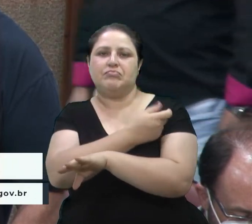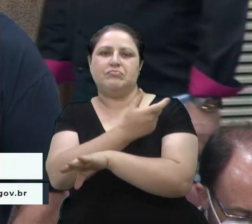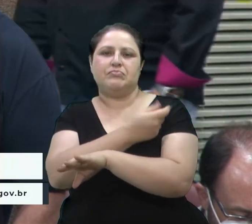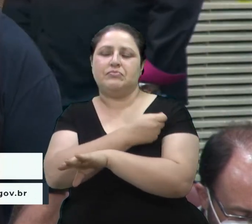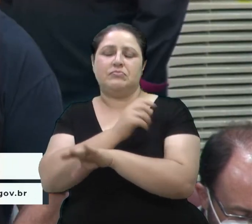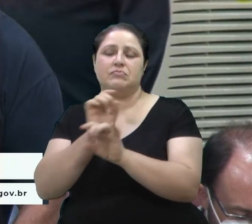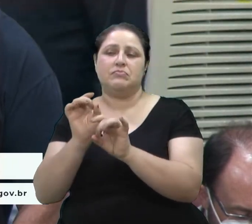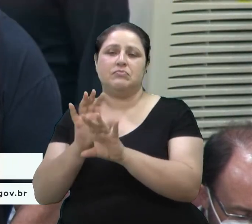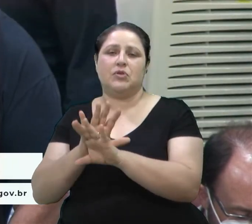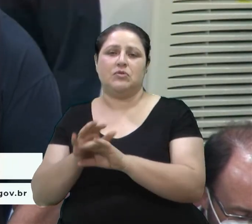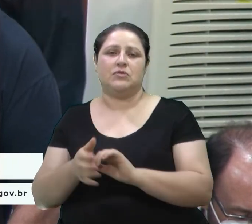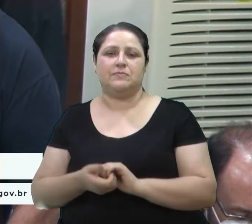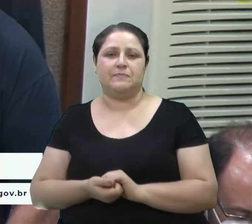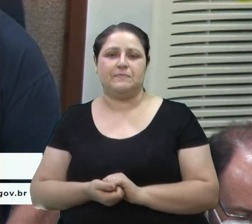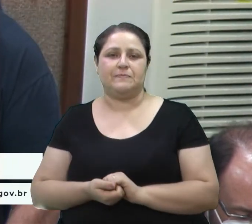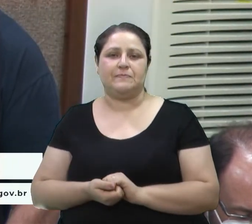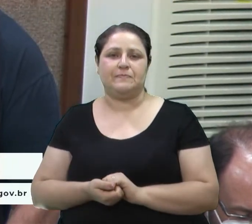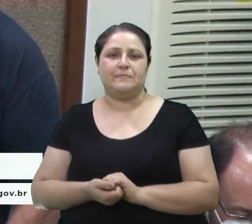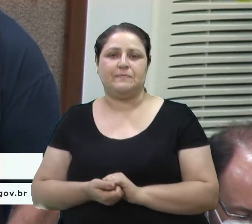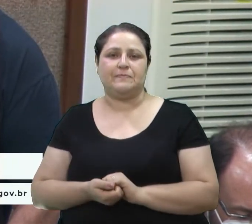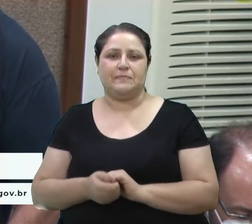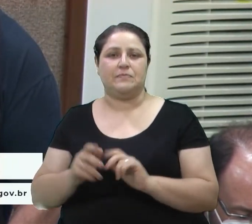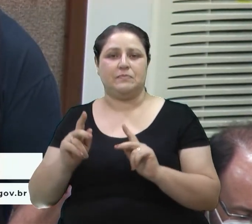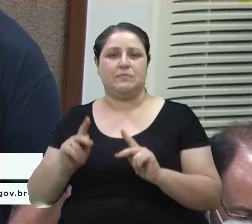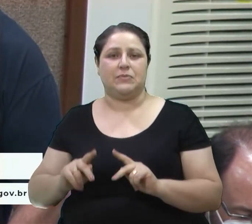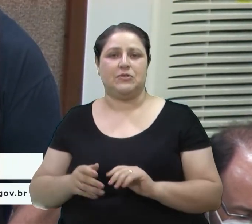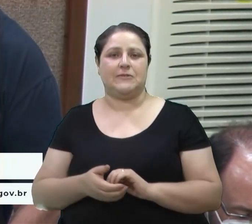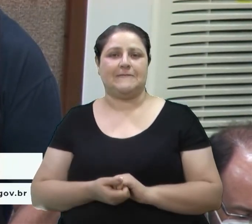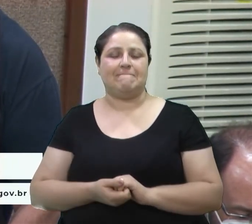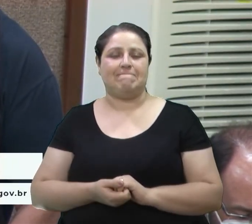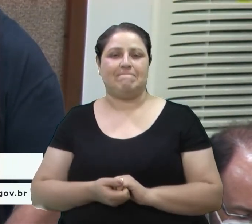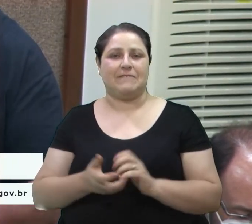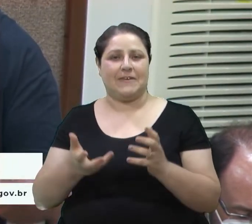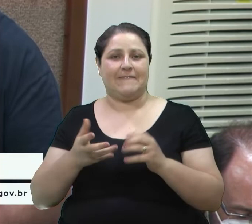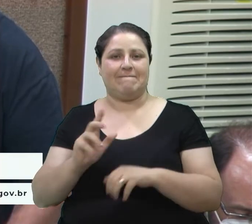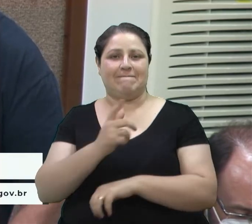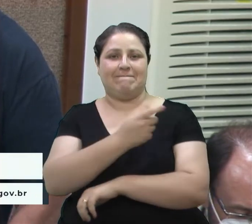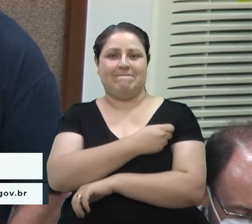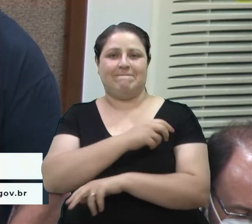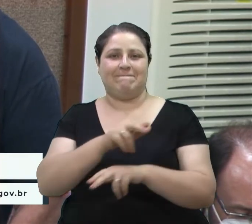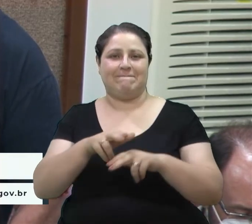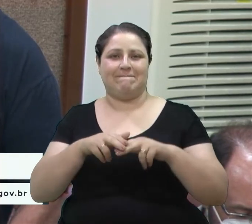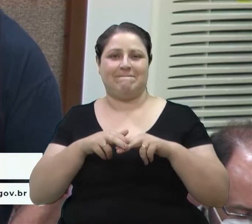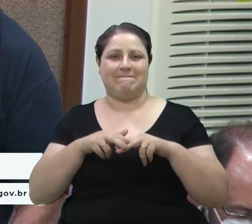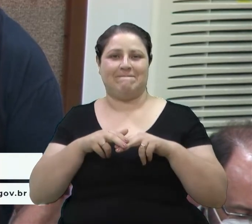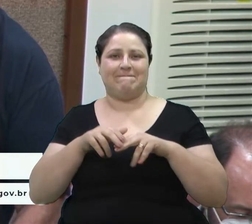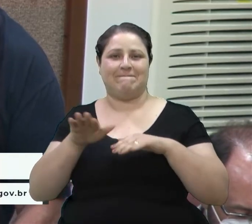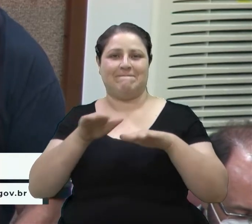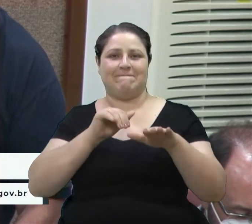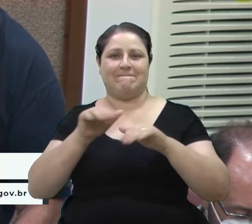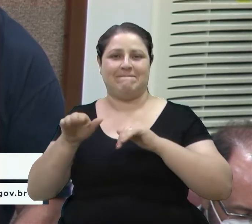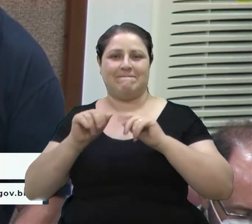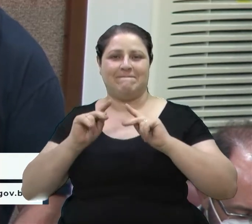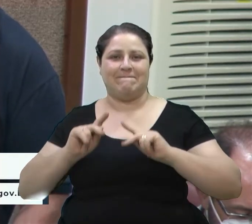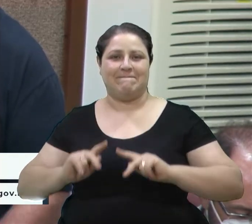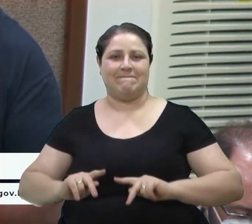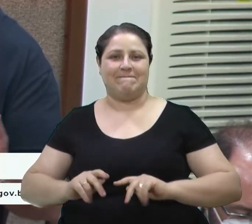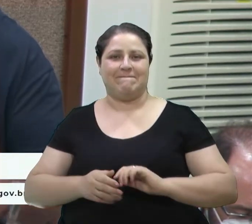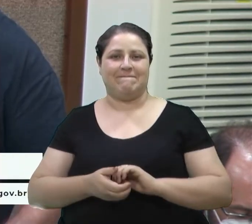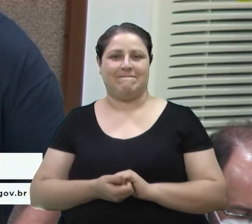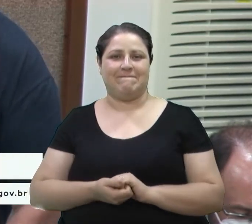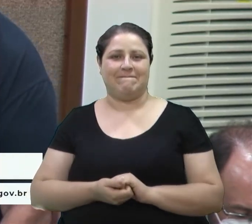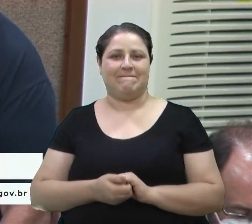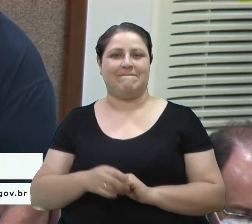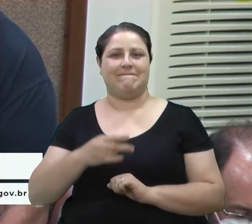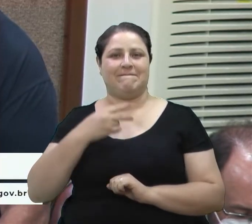aquelas pessoas que venham se vacinar. Então, por isso, quero fazer esse chamamento às pessoas. E o